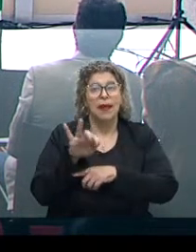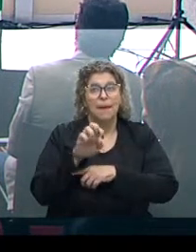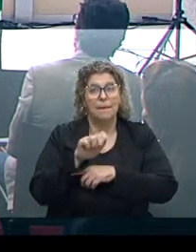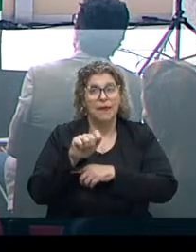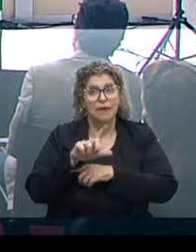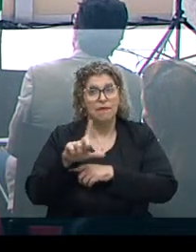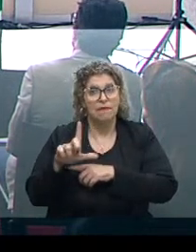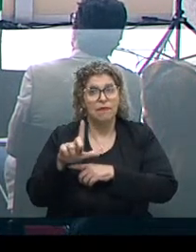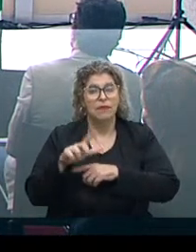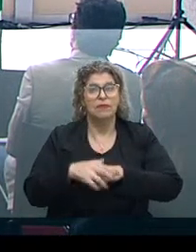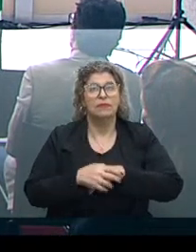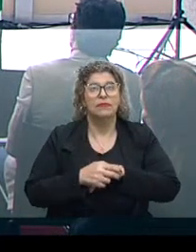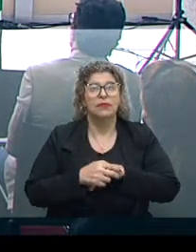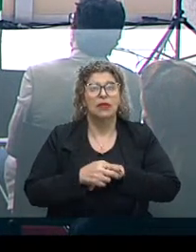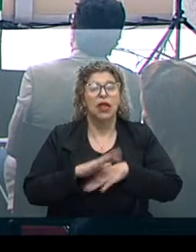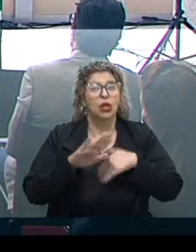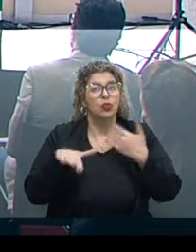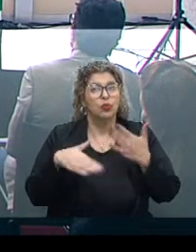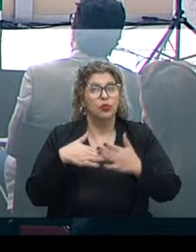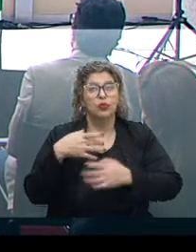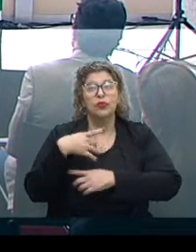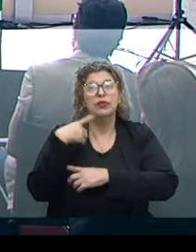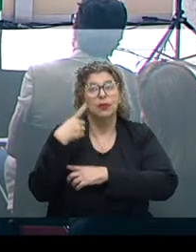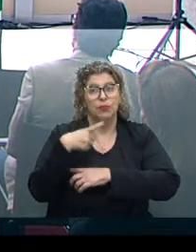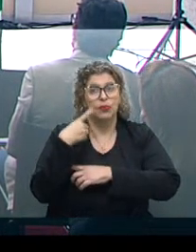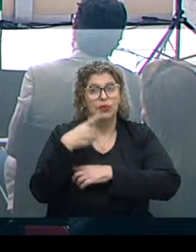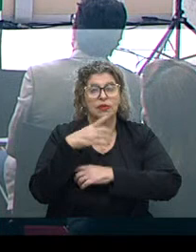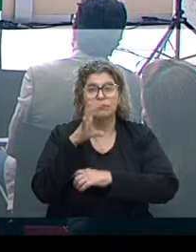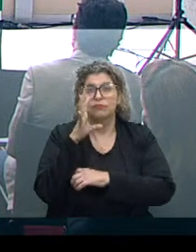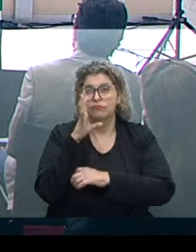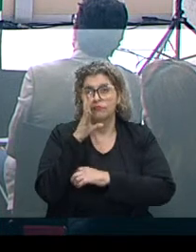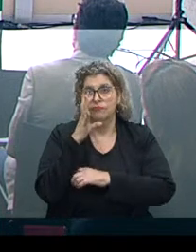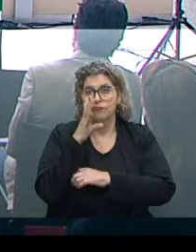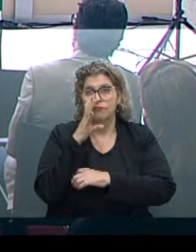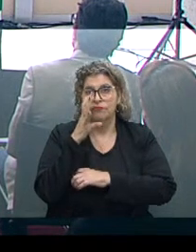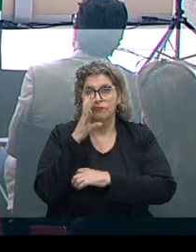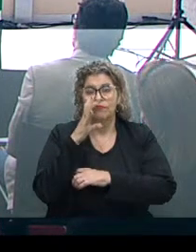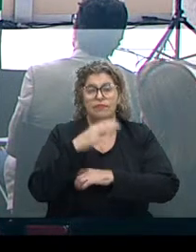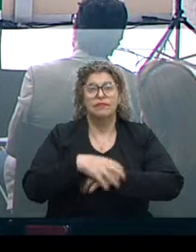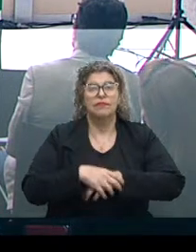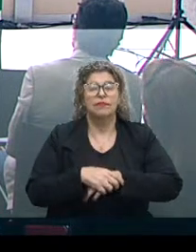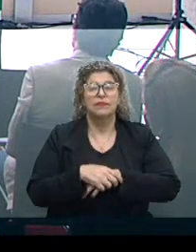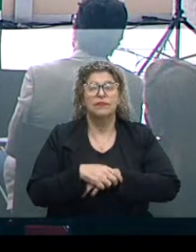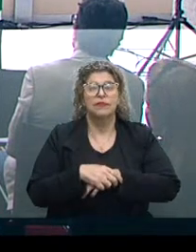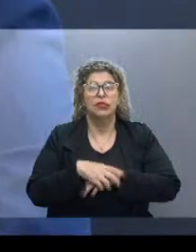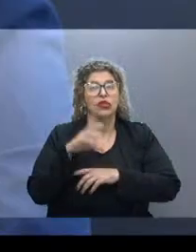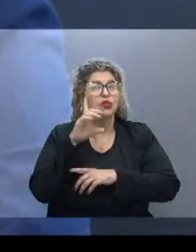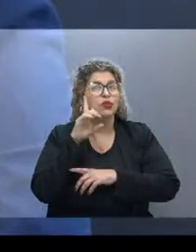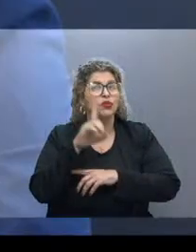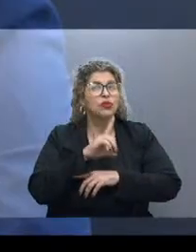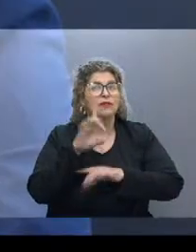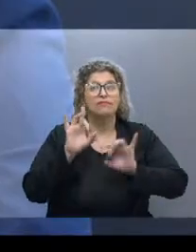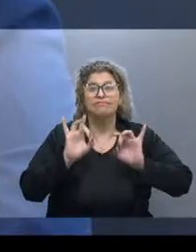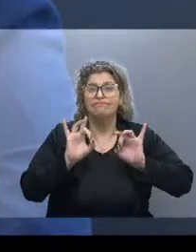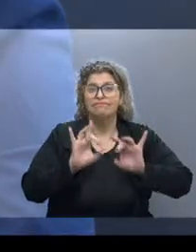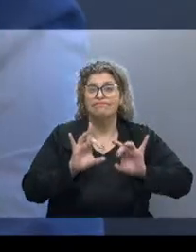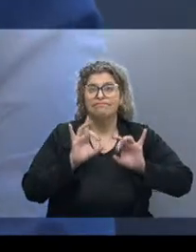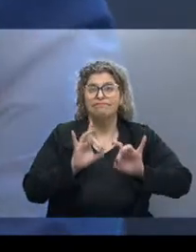Souza, os demais deputados que nos acompanham, nos assistem neste dia tão especial.